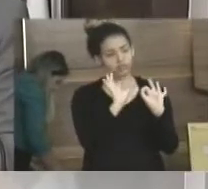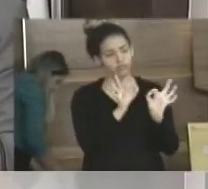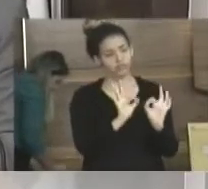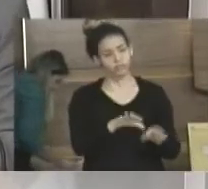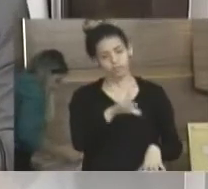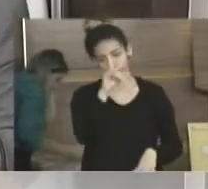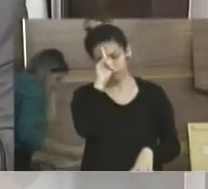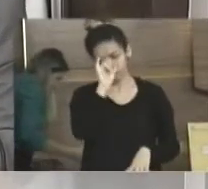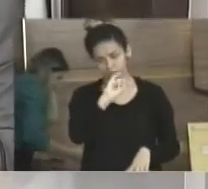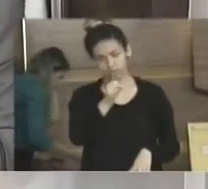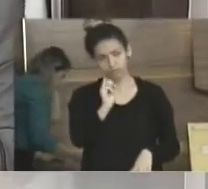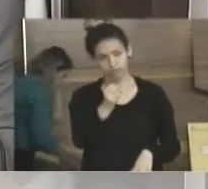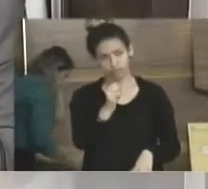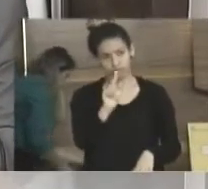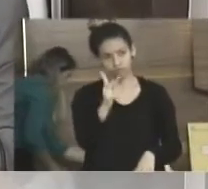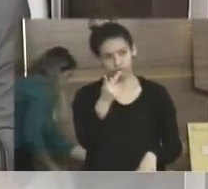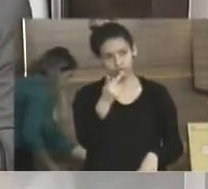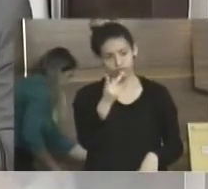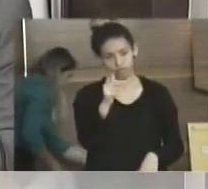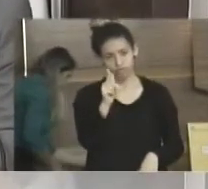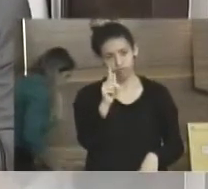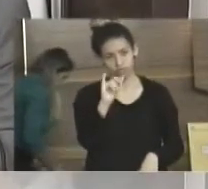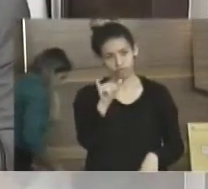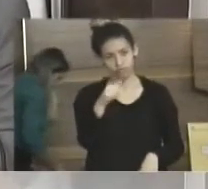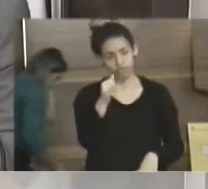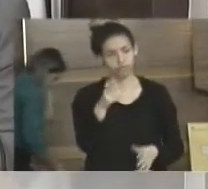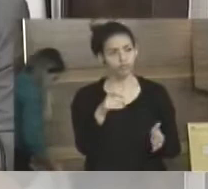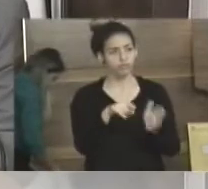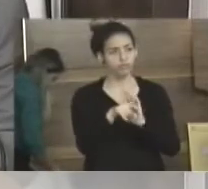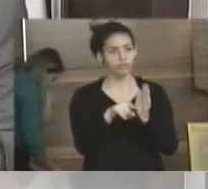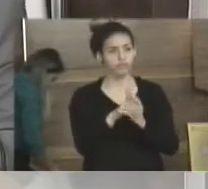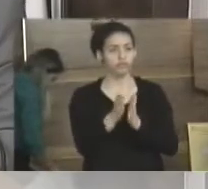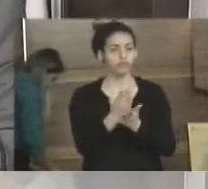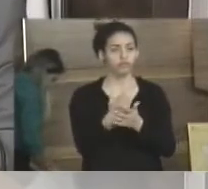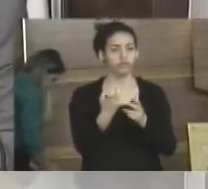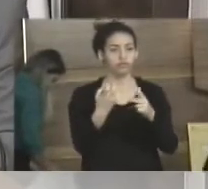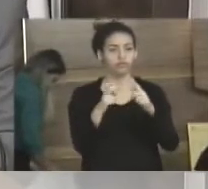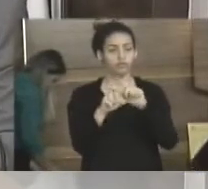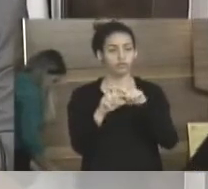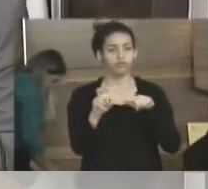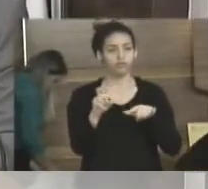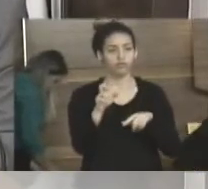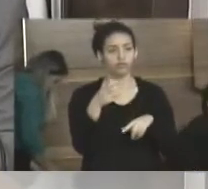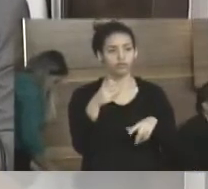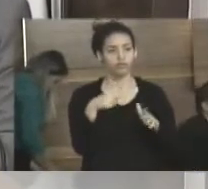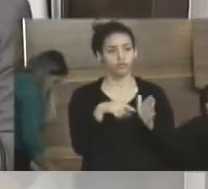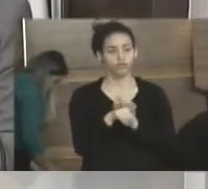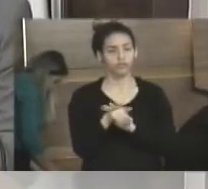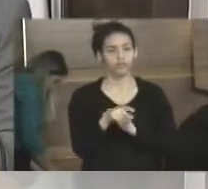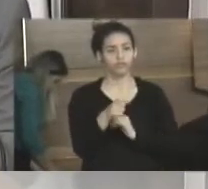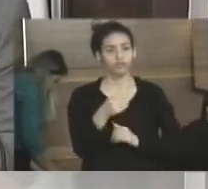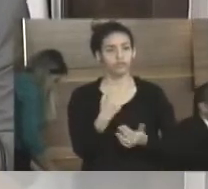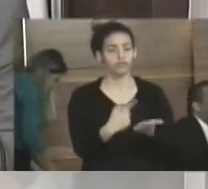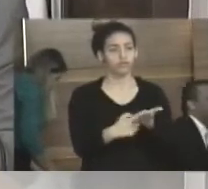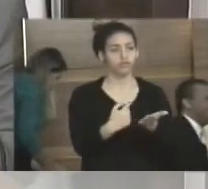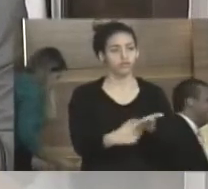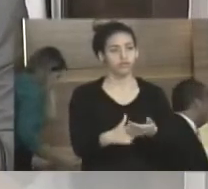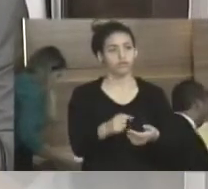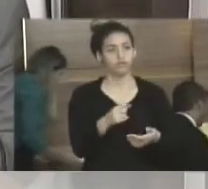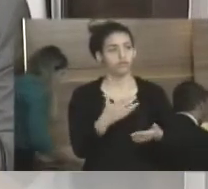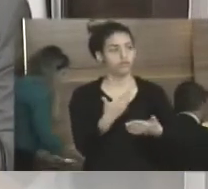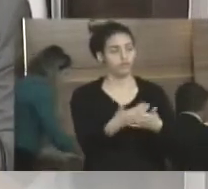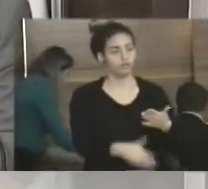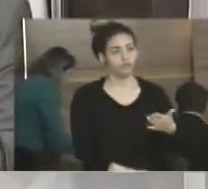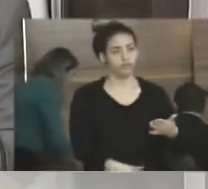Hospital Geral da Japoíba, o HGJ. Então, vem algumas perguntas aqui, como o contrato de fornecimento de material cirúrgico, se ocorreu alguma licitação na